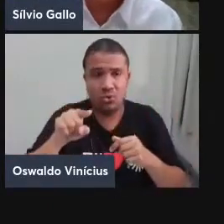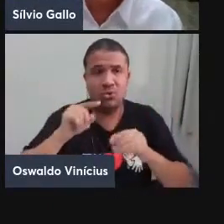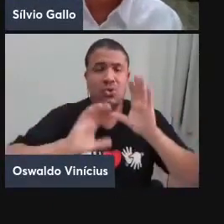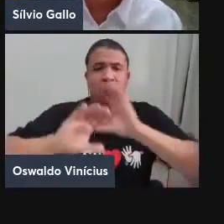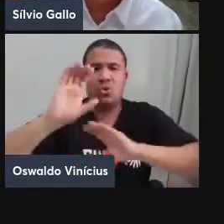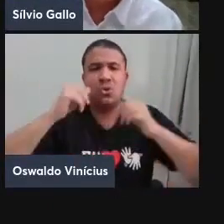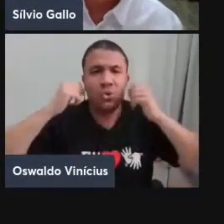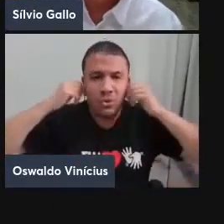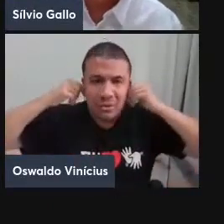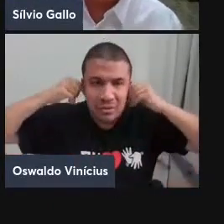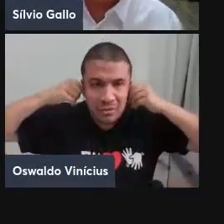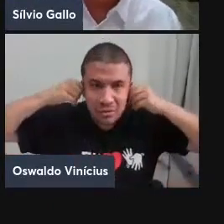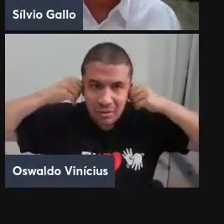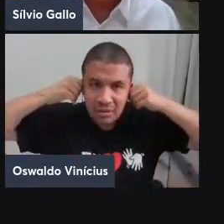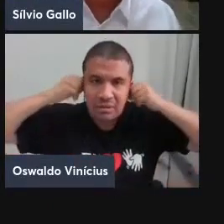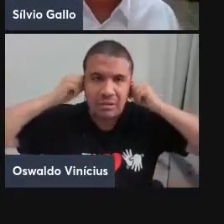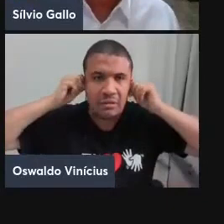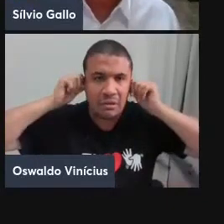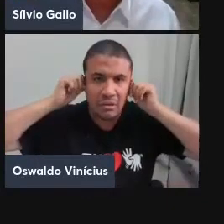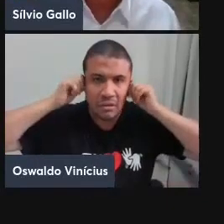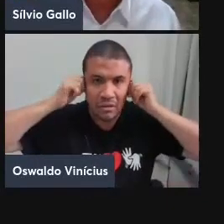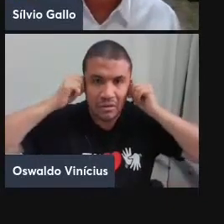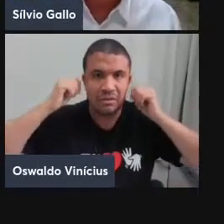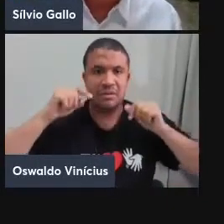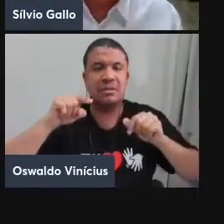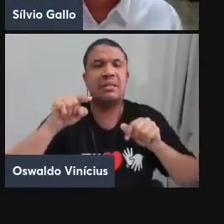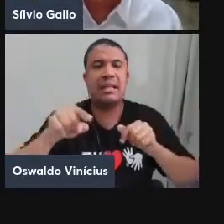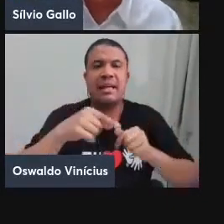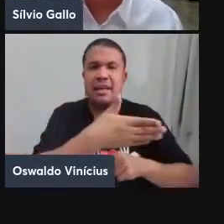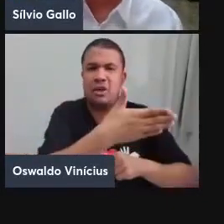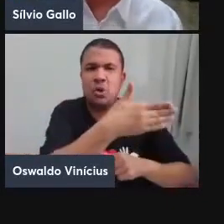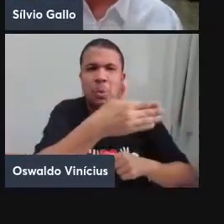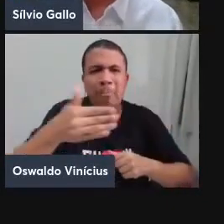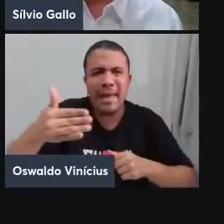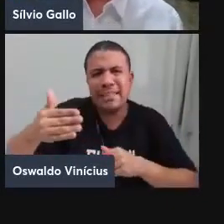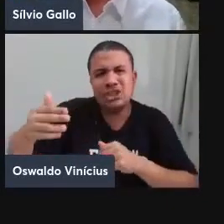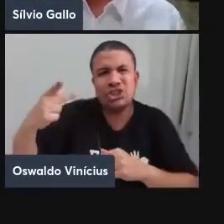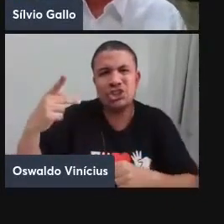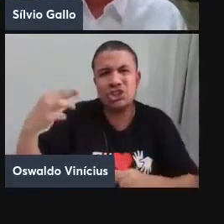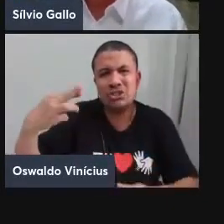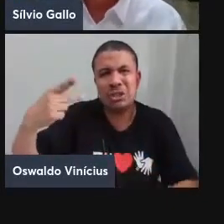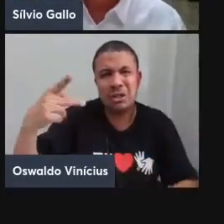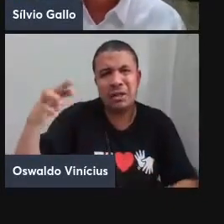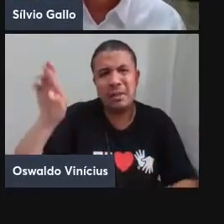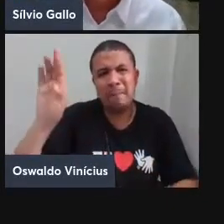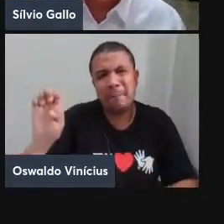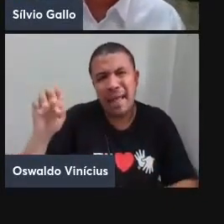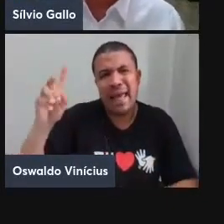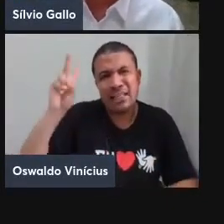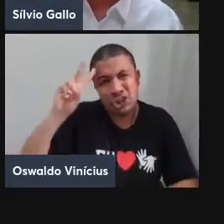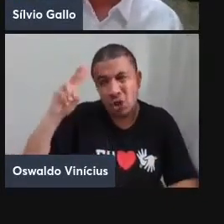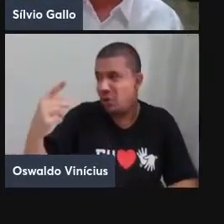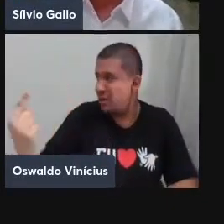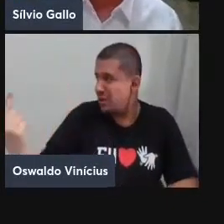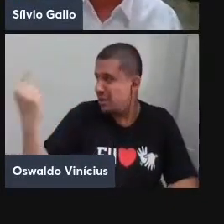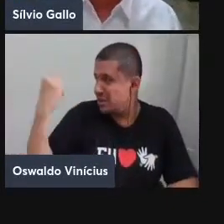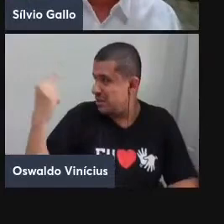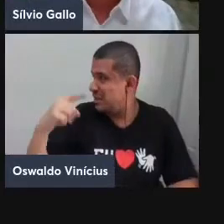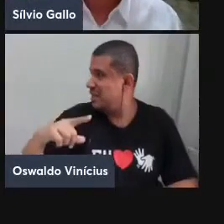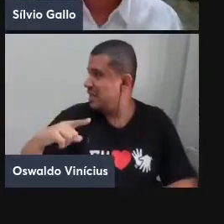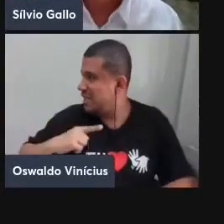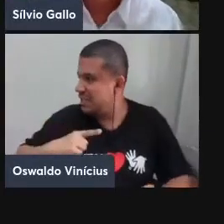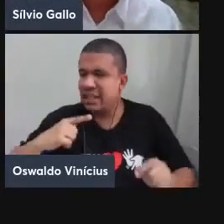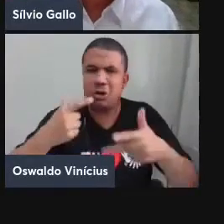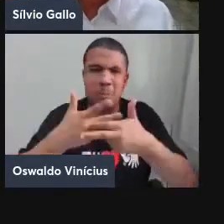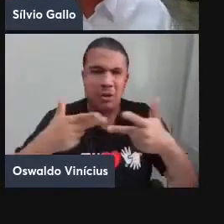é uma espécie de peixe pré-histórico, muito antigo, então, ao falar em celacanto do mar, ele está falando de uma coisa